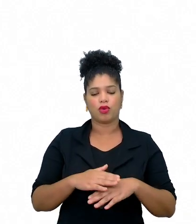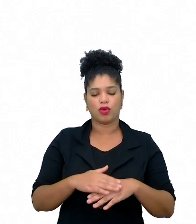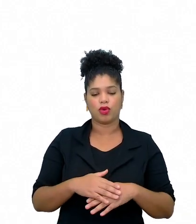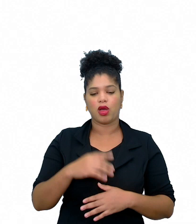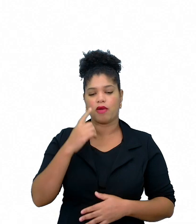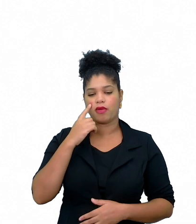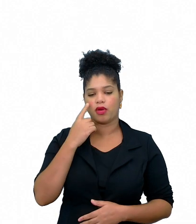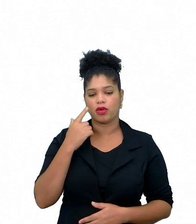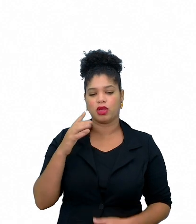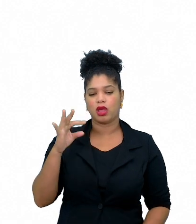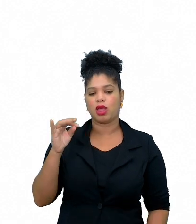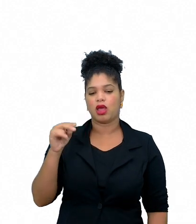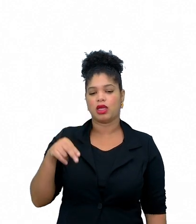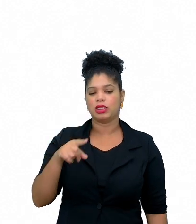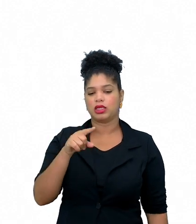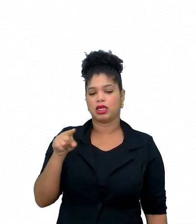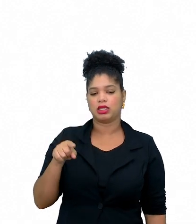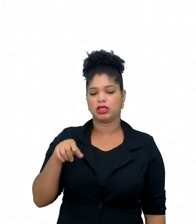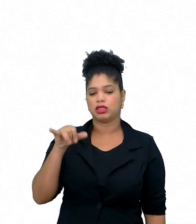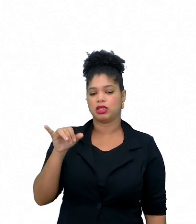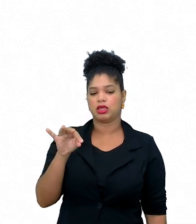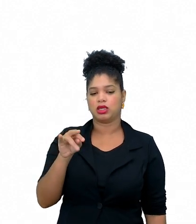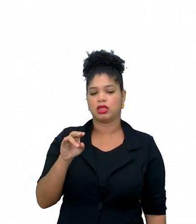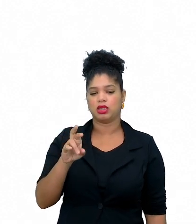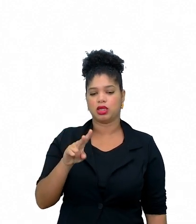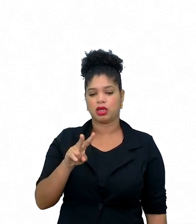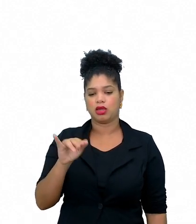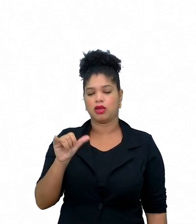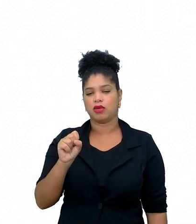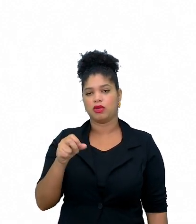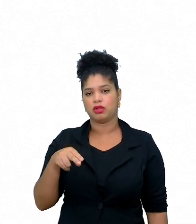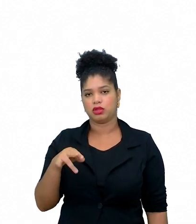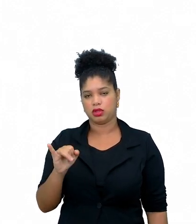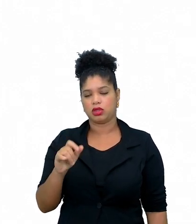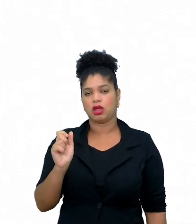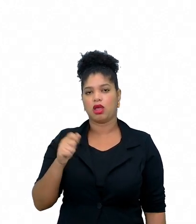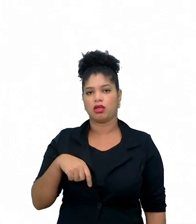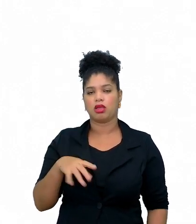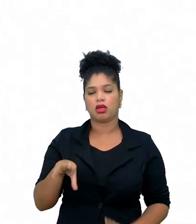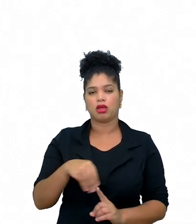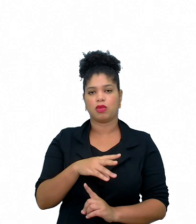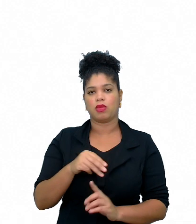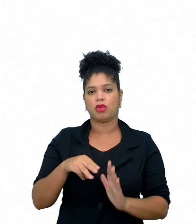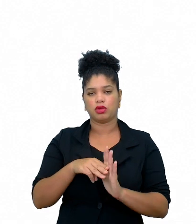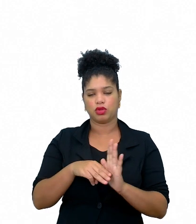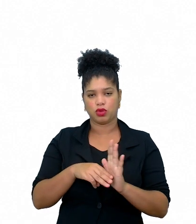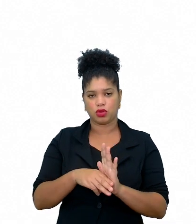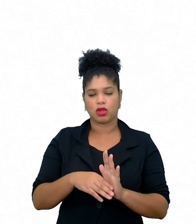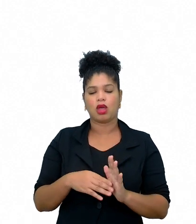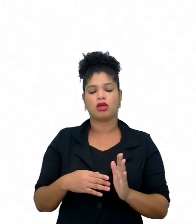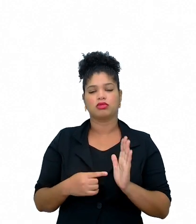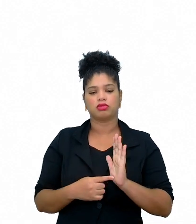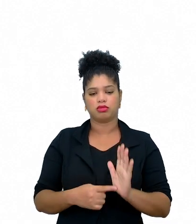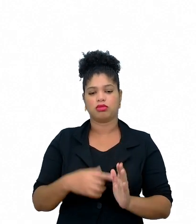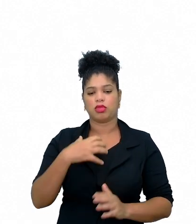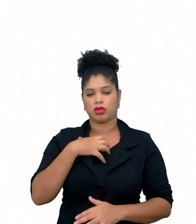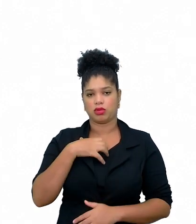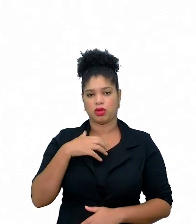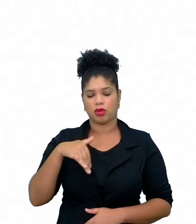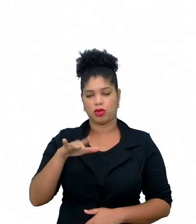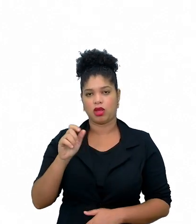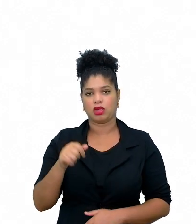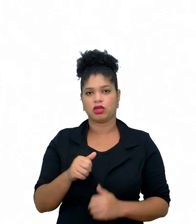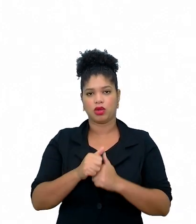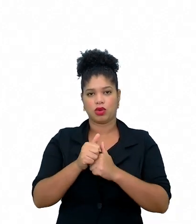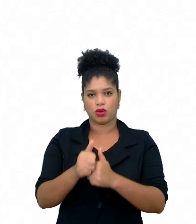essa metodologia, né, permite que o professor possa fazer uma mediação de uma forma mais próxima, garante um